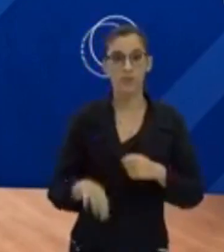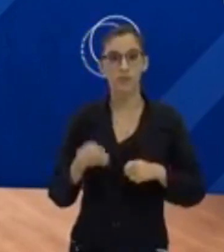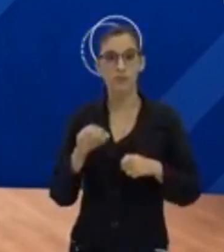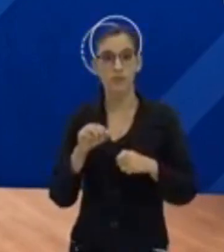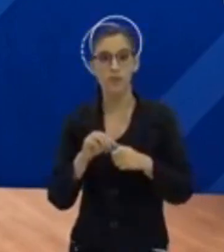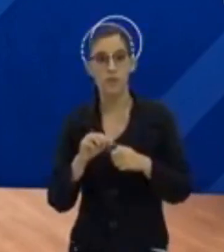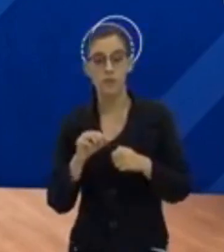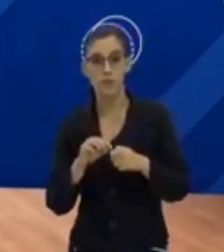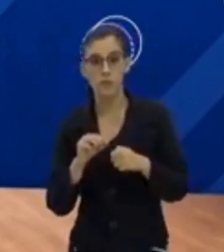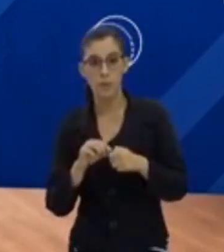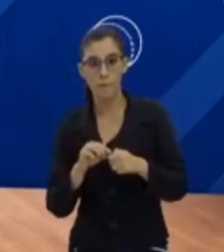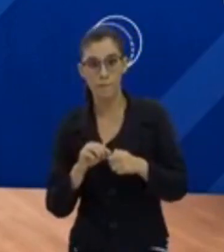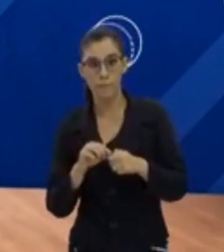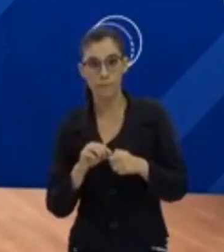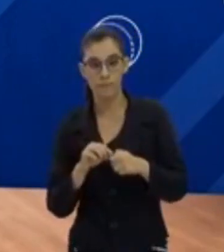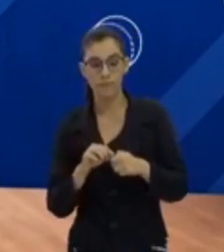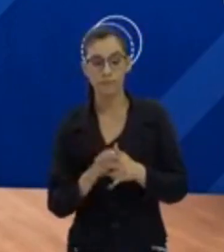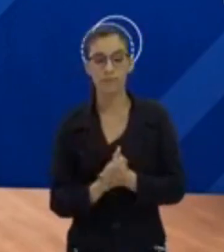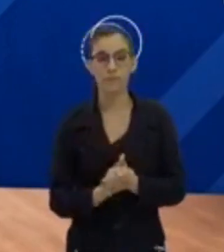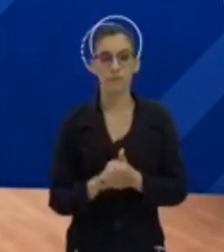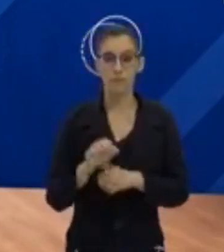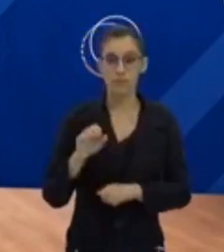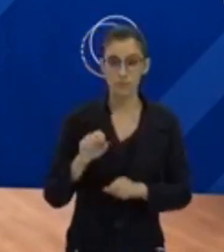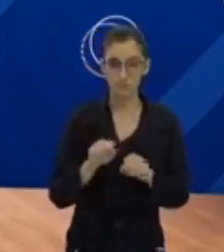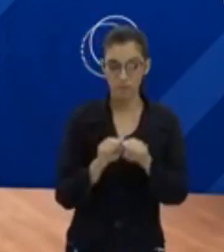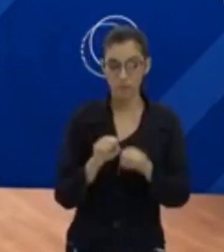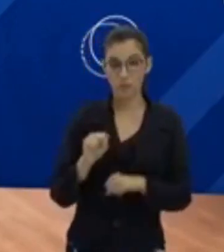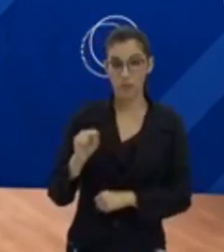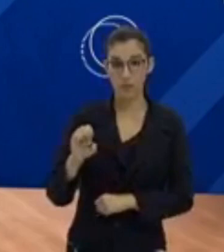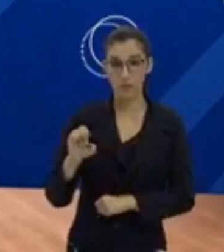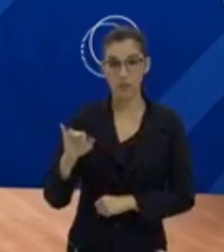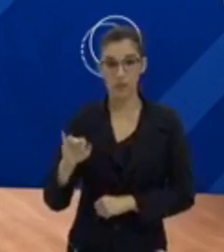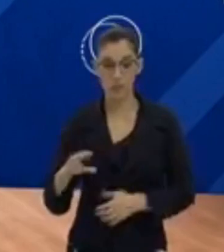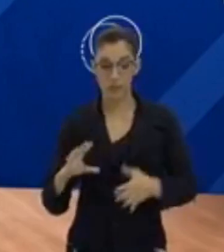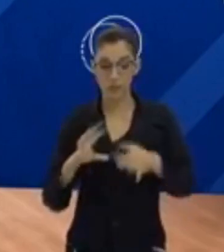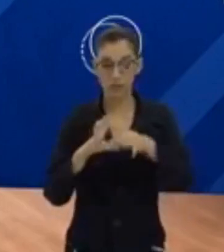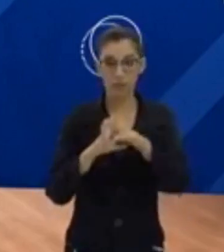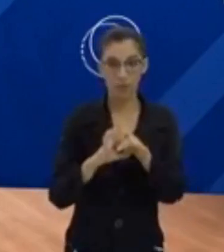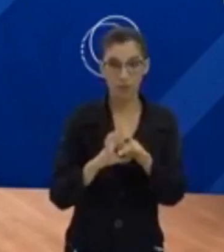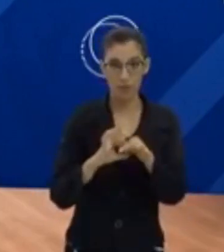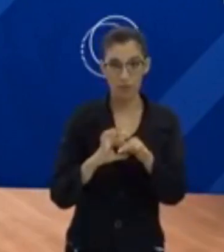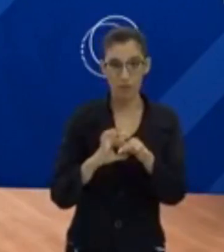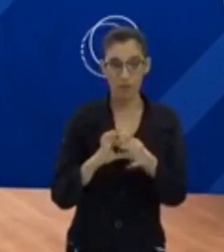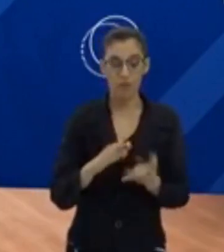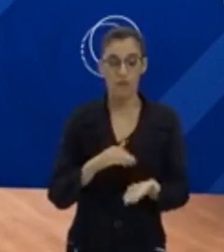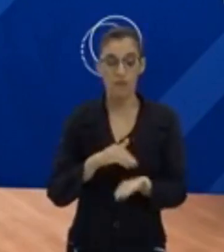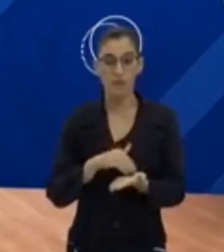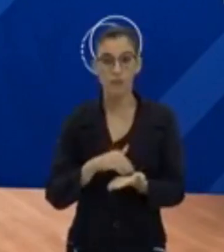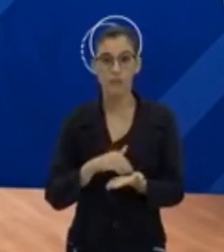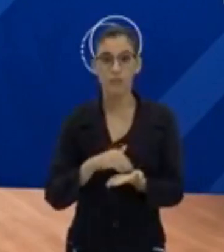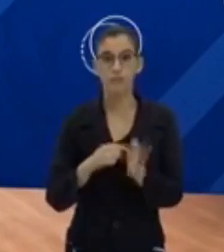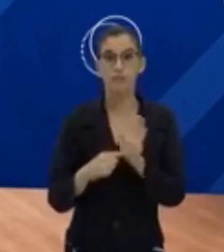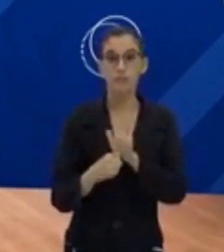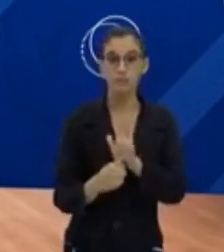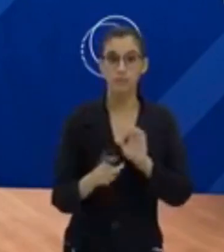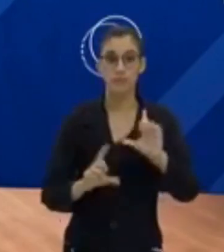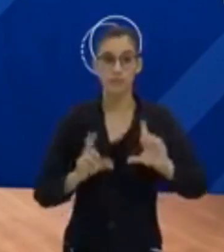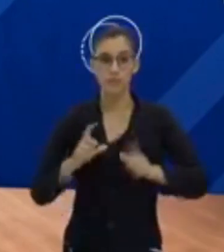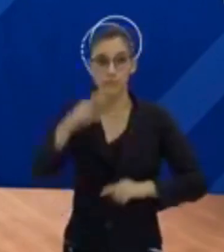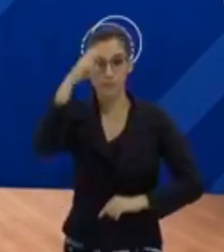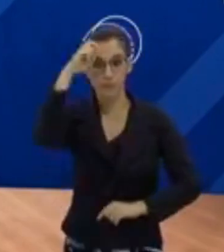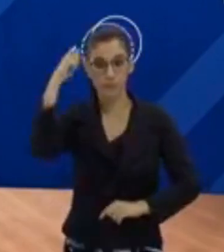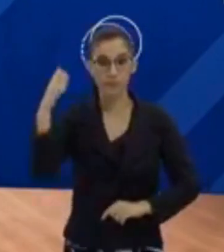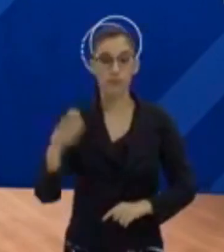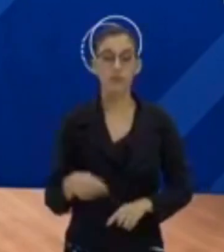transmitidas para 108 municípios do Pará pela TV Cultura. Mas se você quiser, você pode assistir direto pelo portal